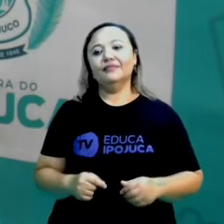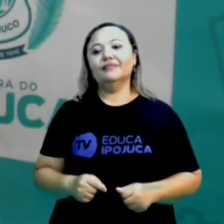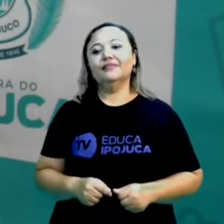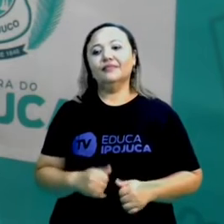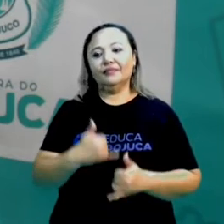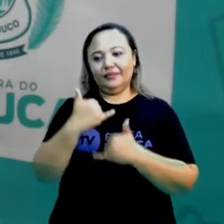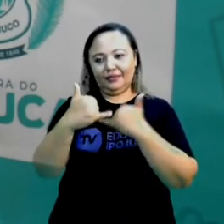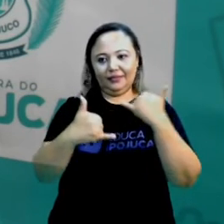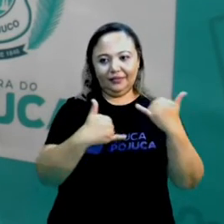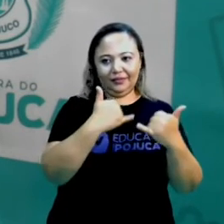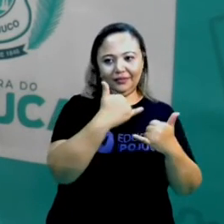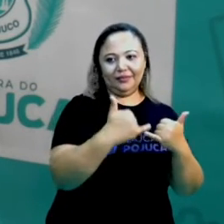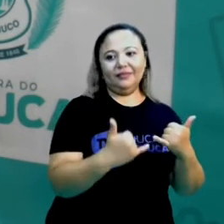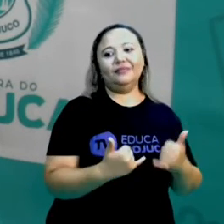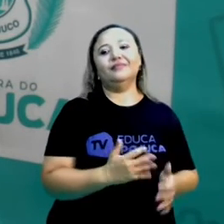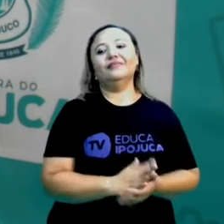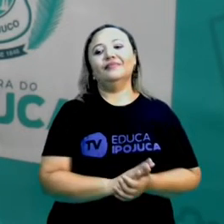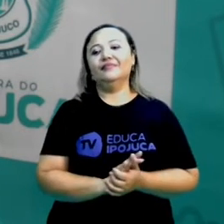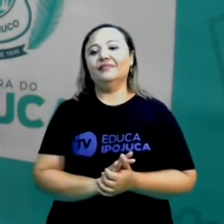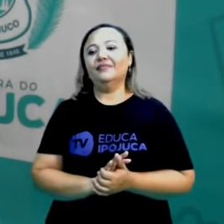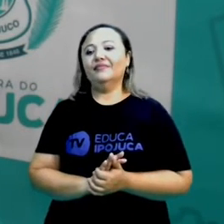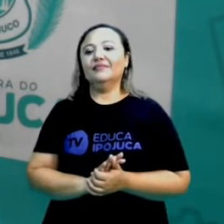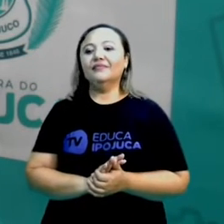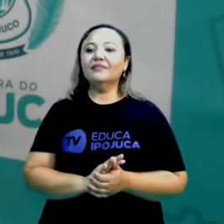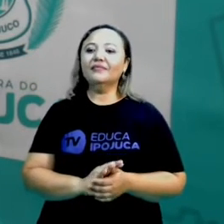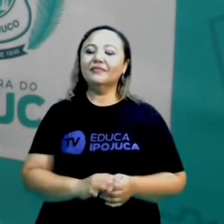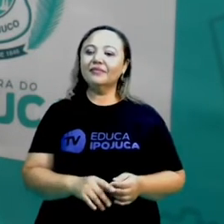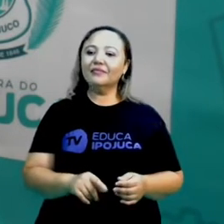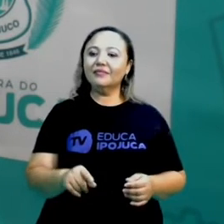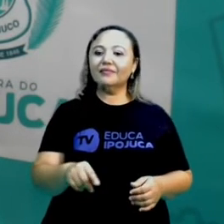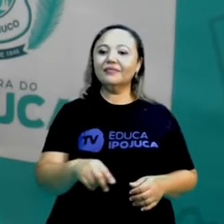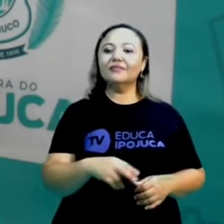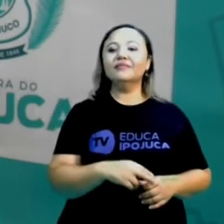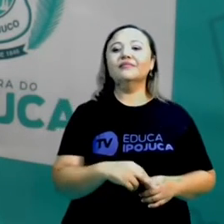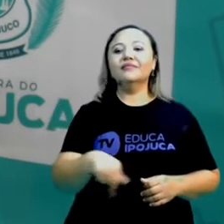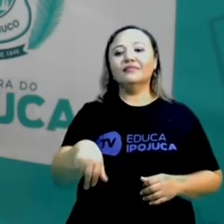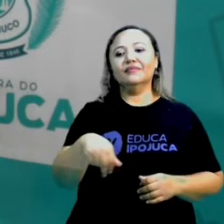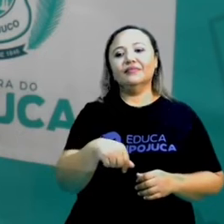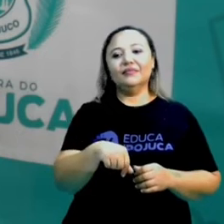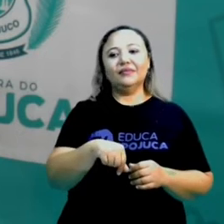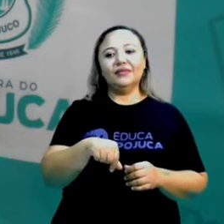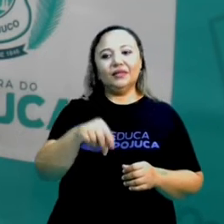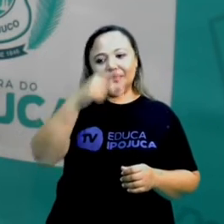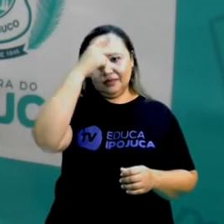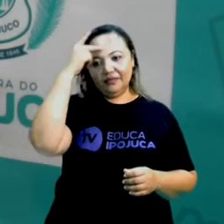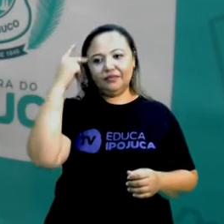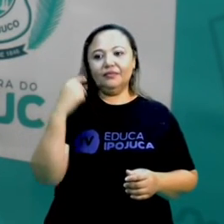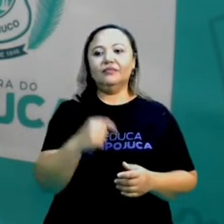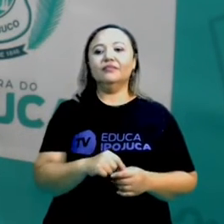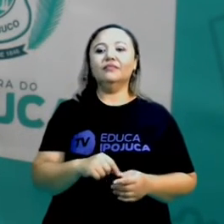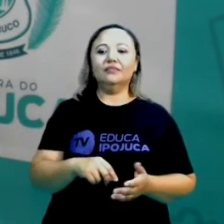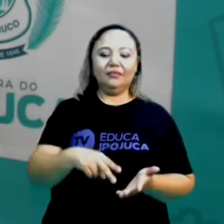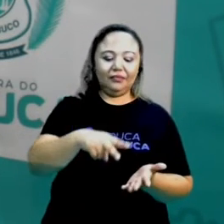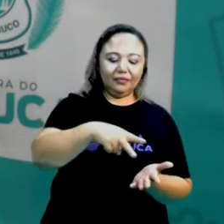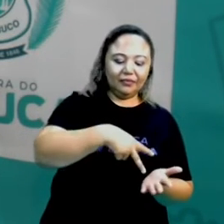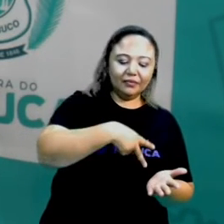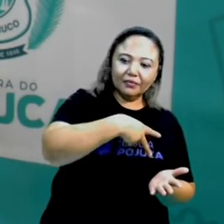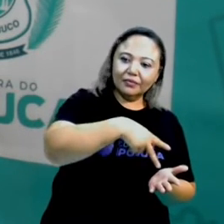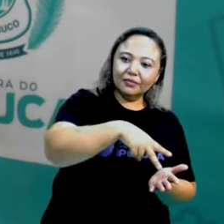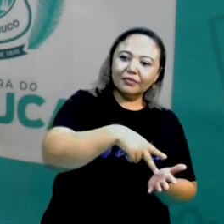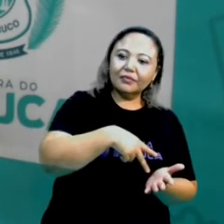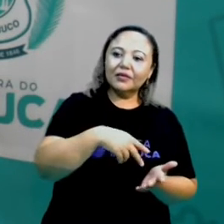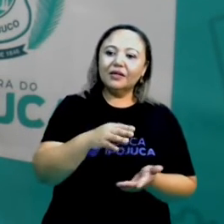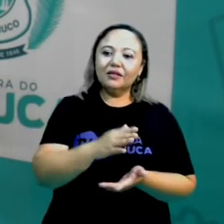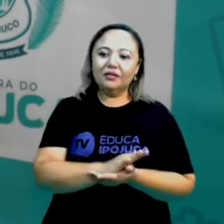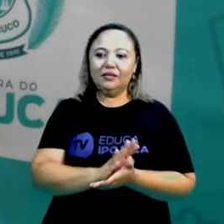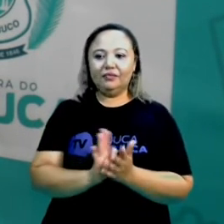brincadeiras de rodas em volta dos bailarinos e das pessoas que estão dançando. Então,